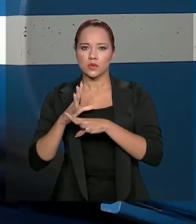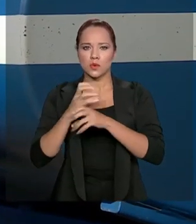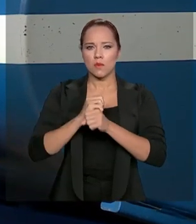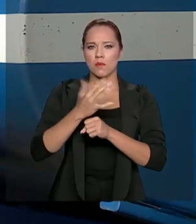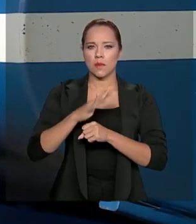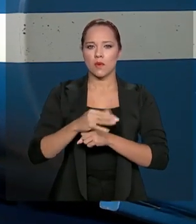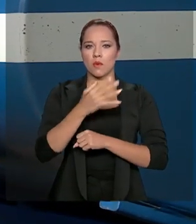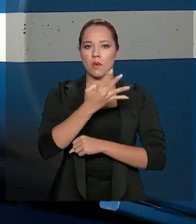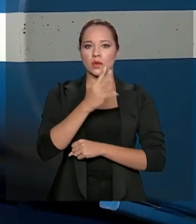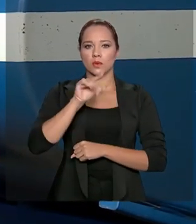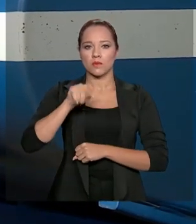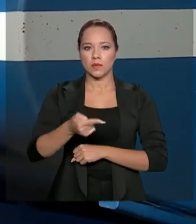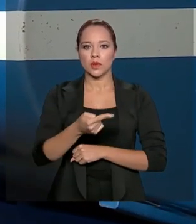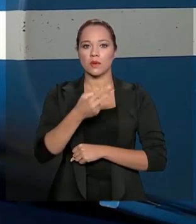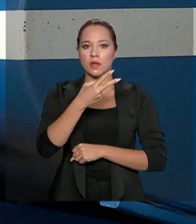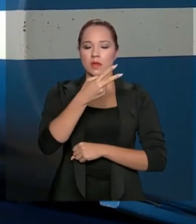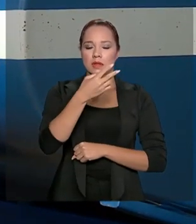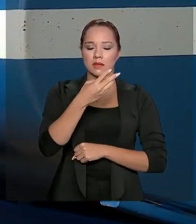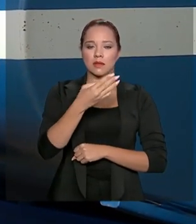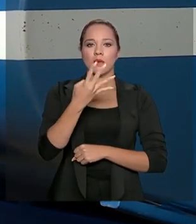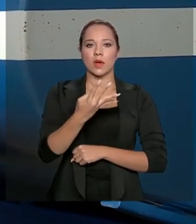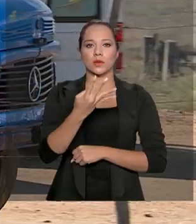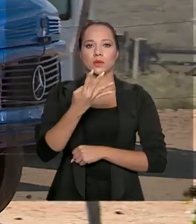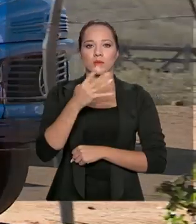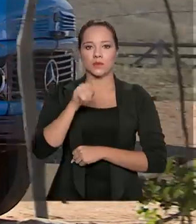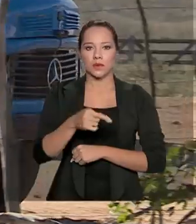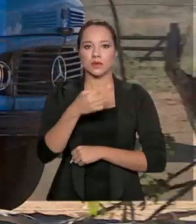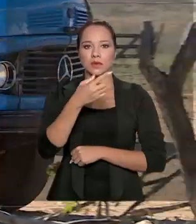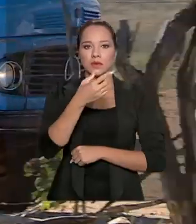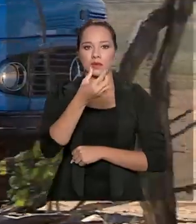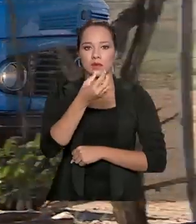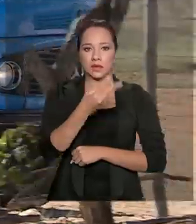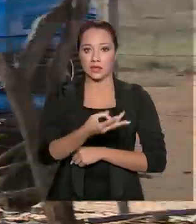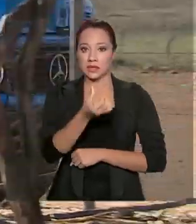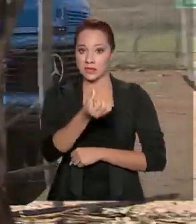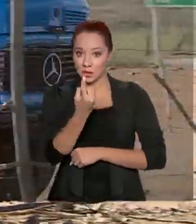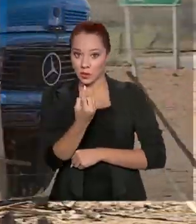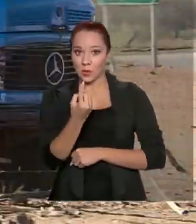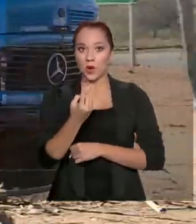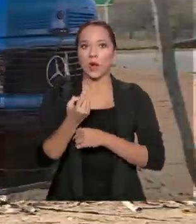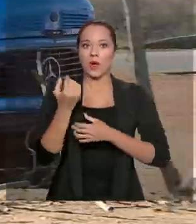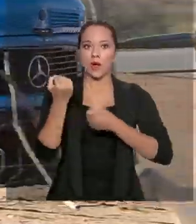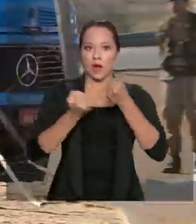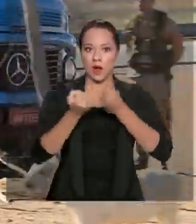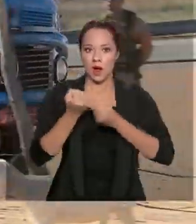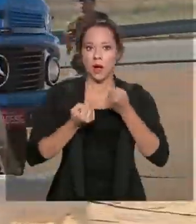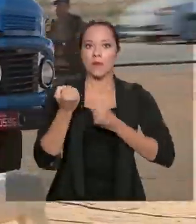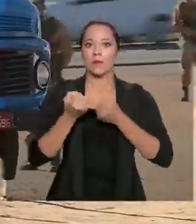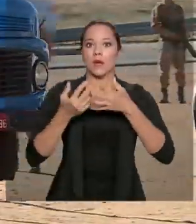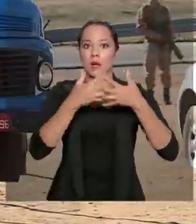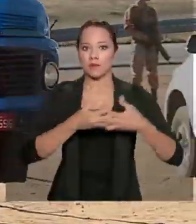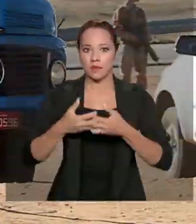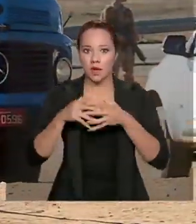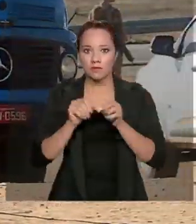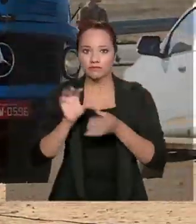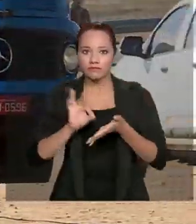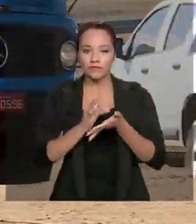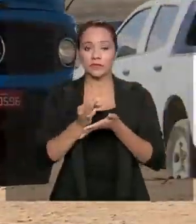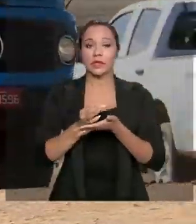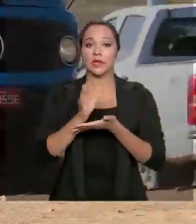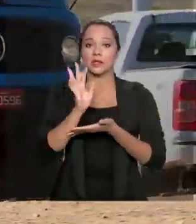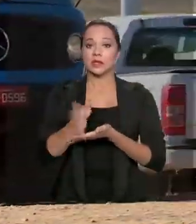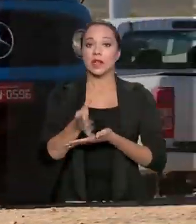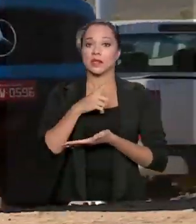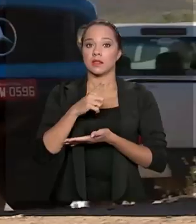.361 caminhões-pipa cadastrados que atuam em 657 municípios. São